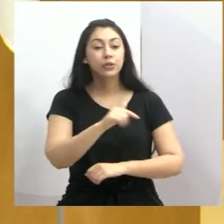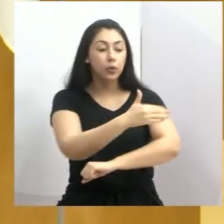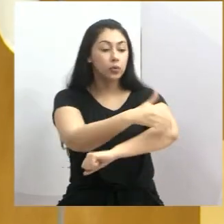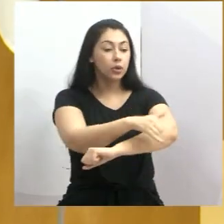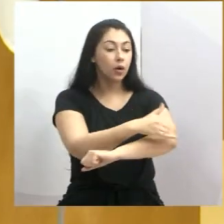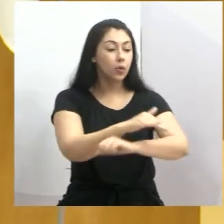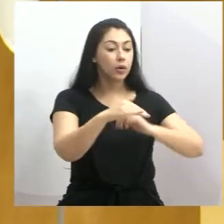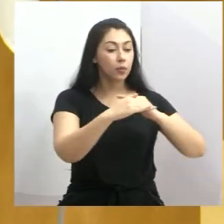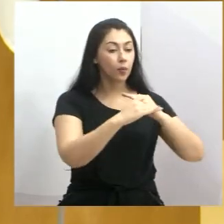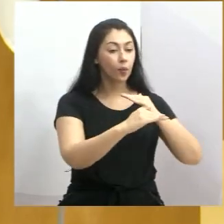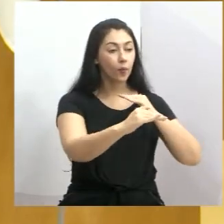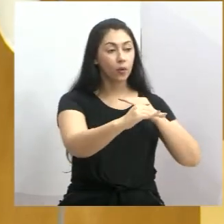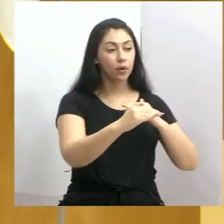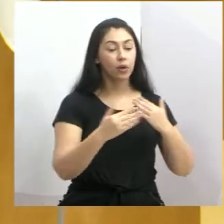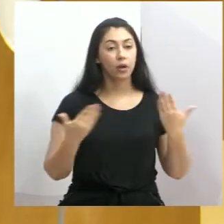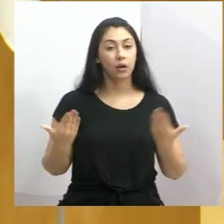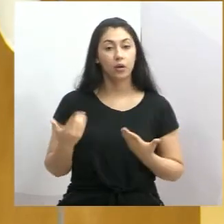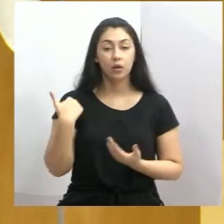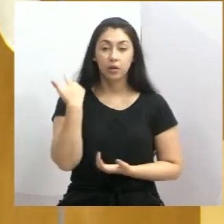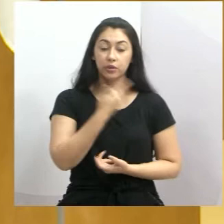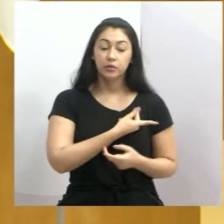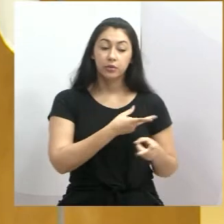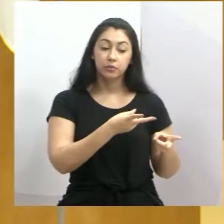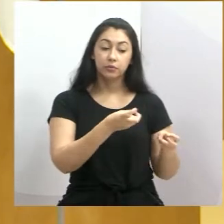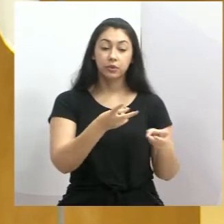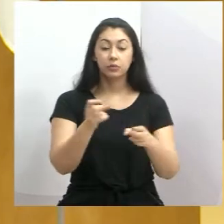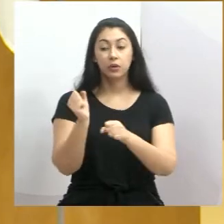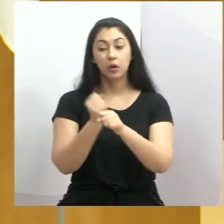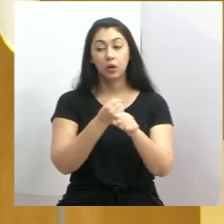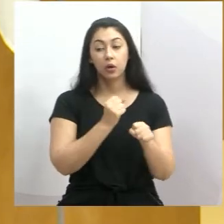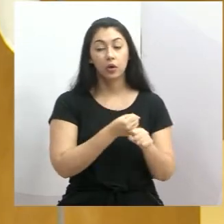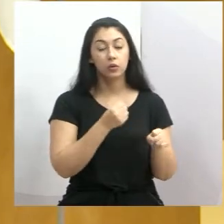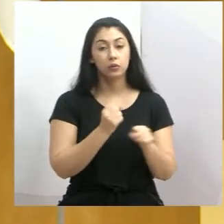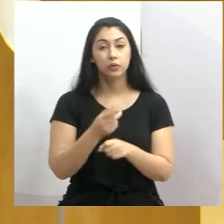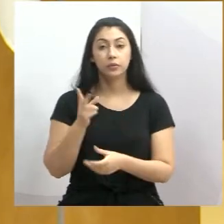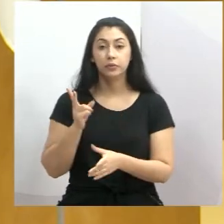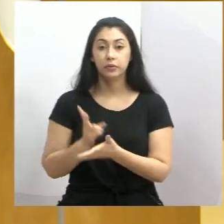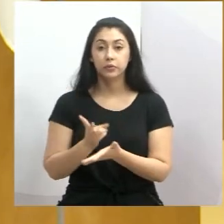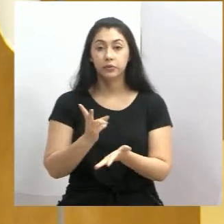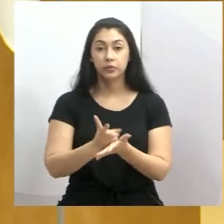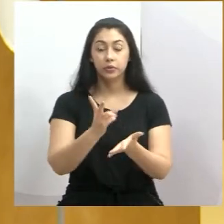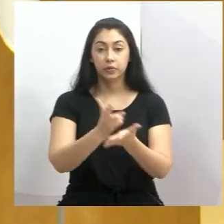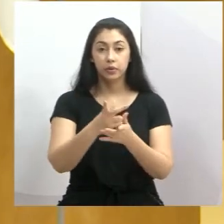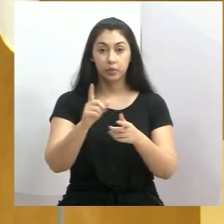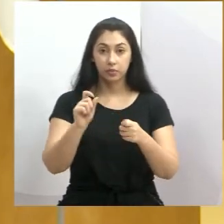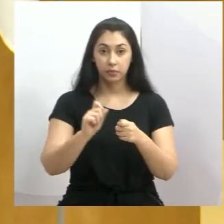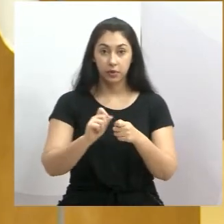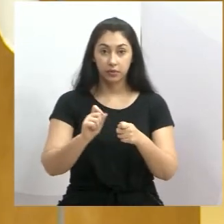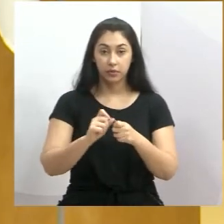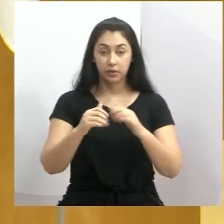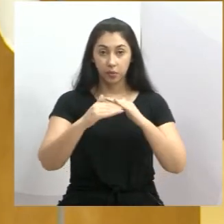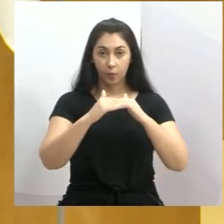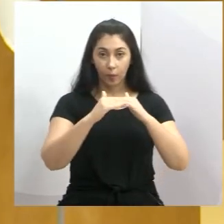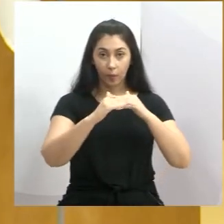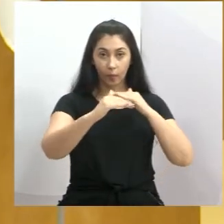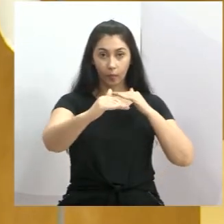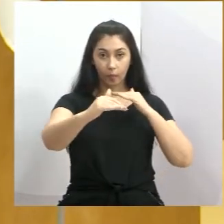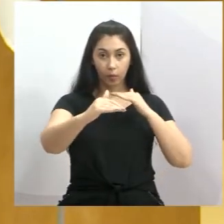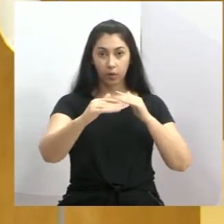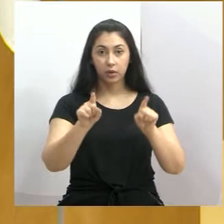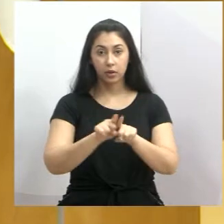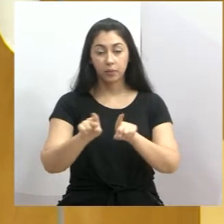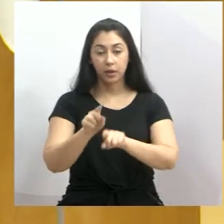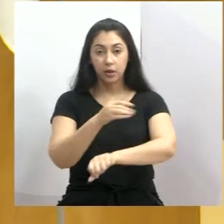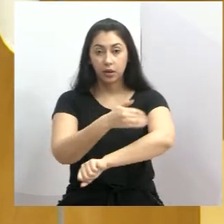E agora a gente está ali vendo a obra continuar para fazer o recap no final da Olinda